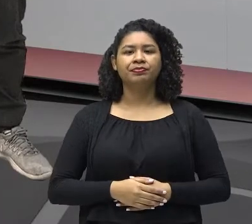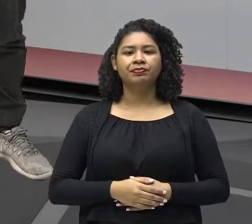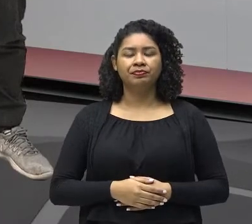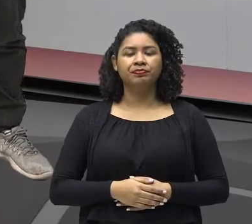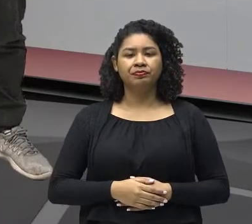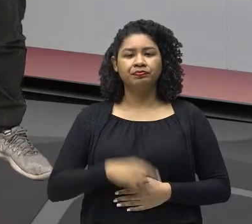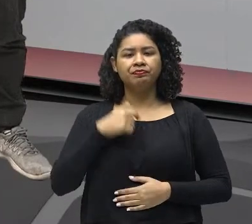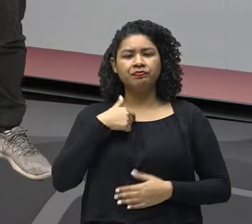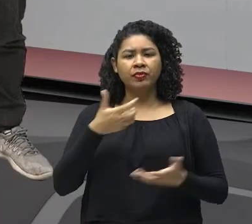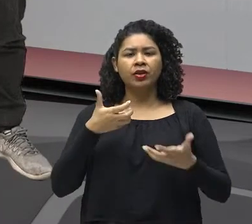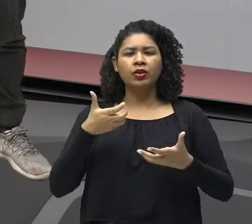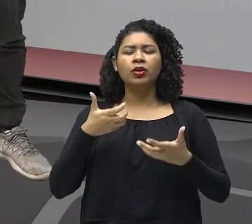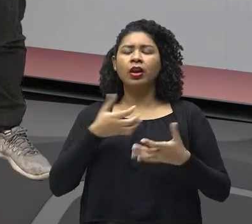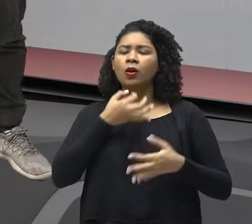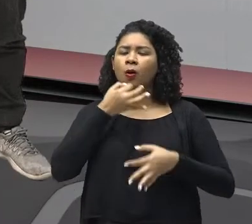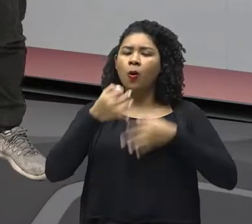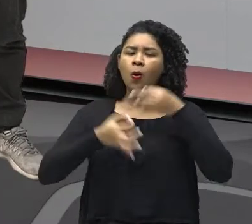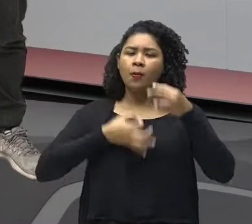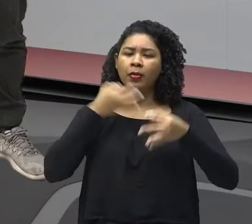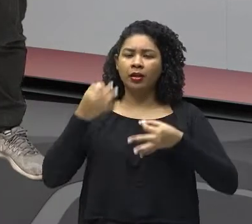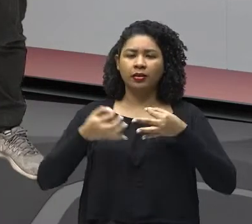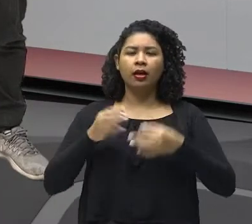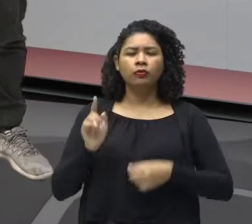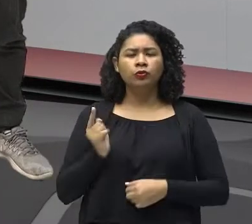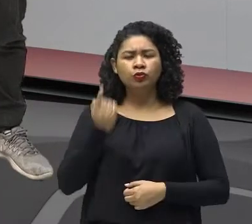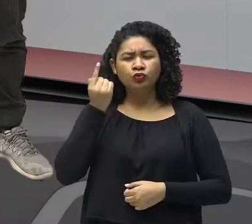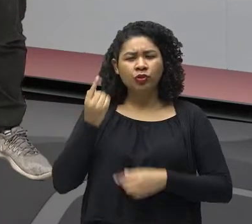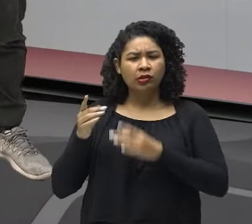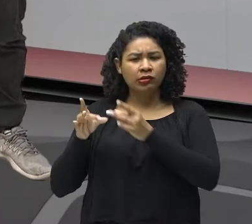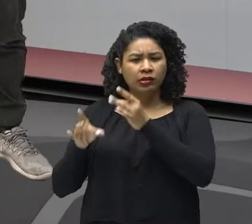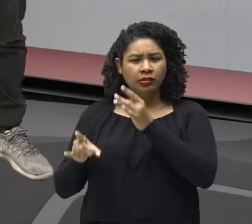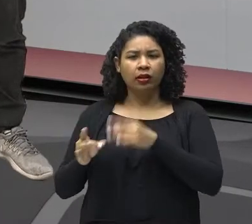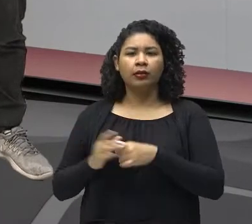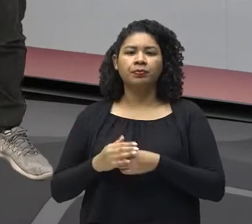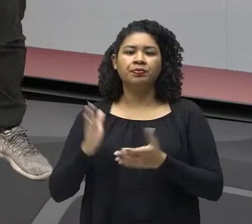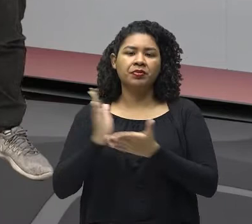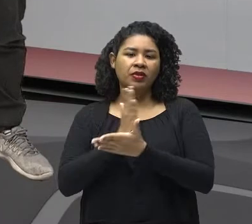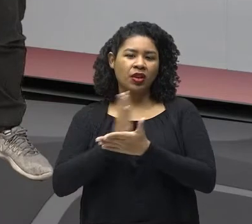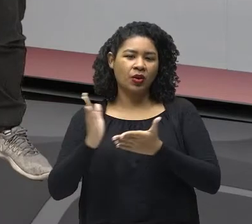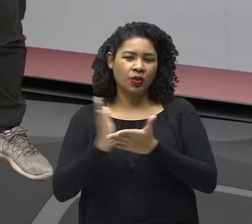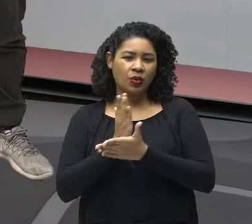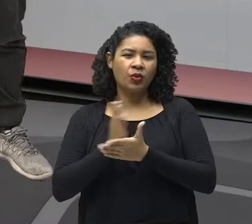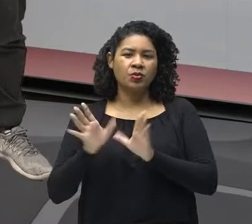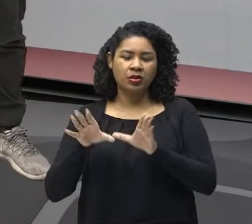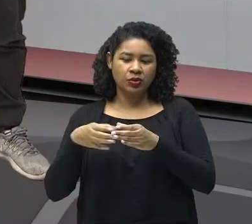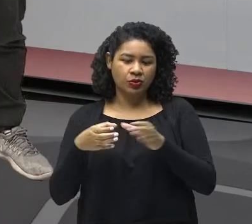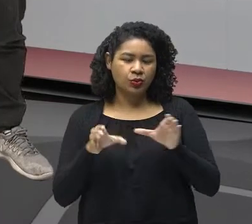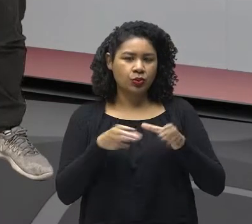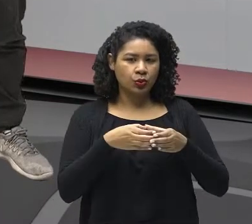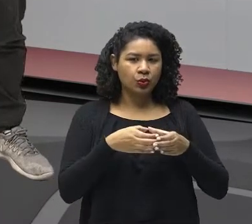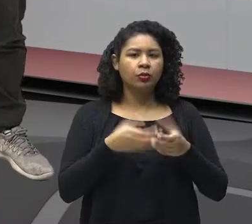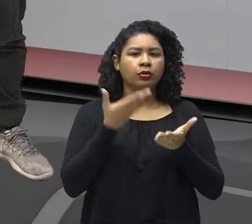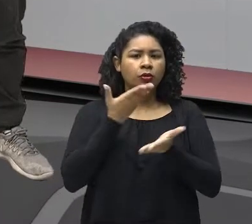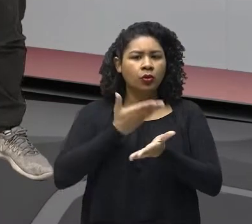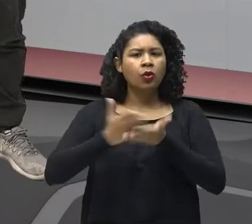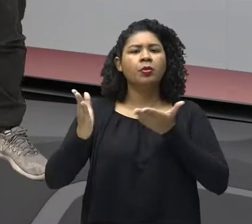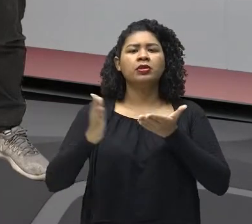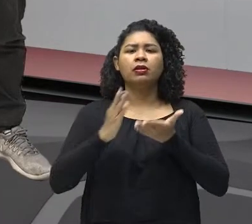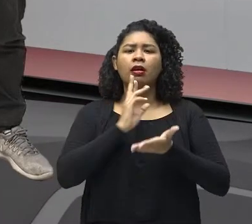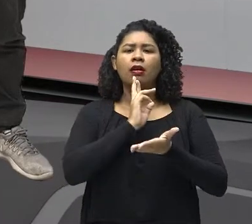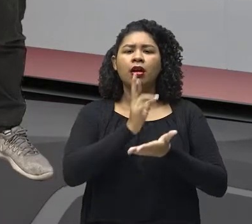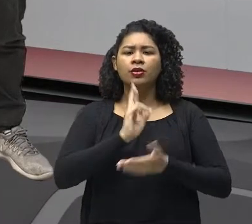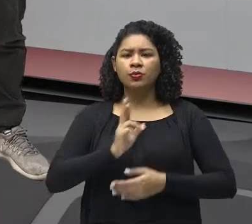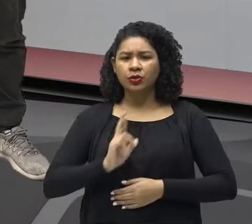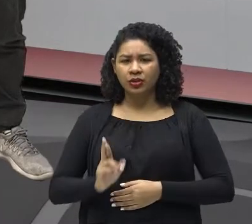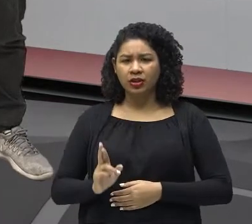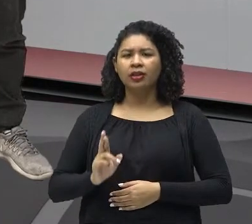antes, é que parece que já haviam turmas fazendo avaliação já agora no horário da aula de revisão, não é? Então, eu peço que não